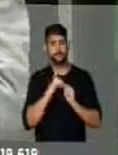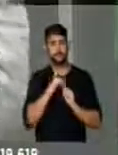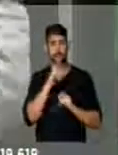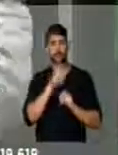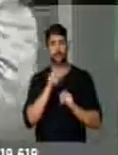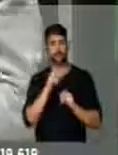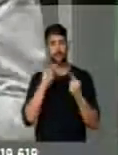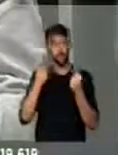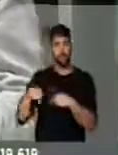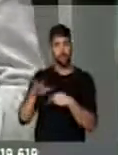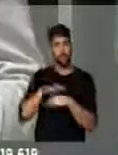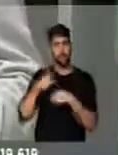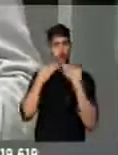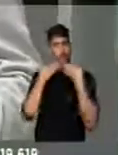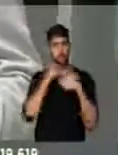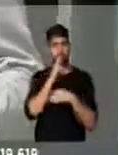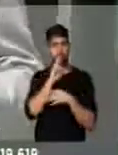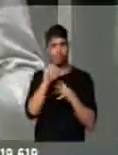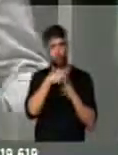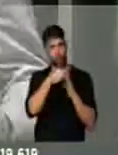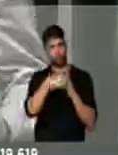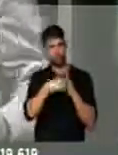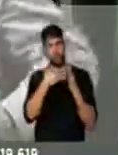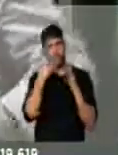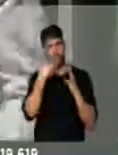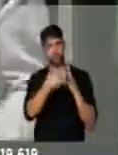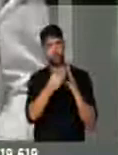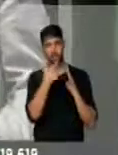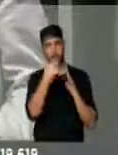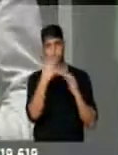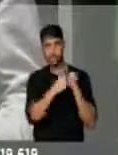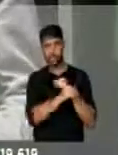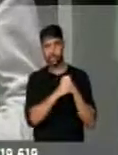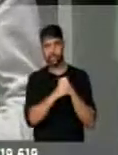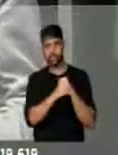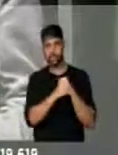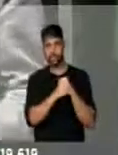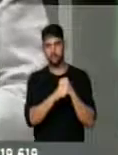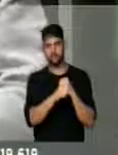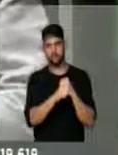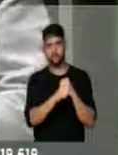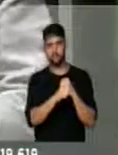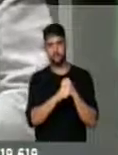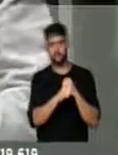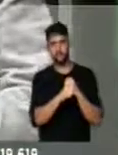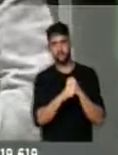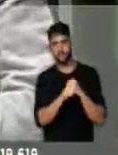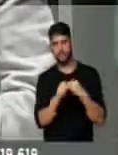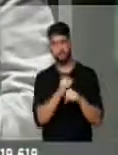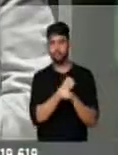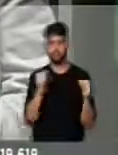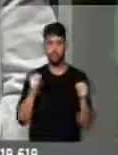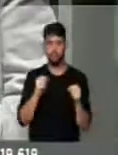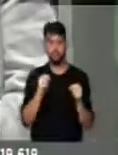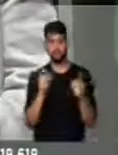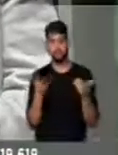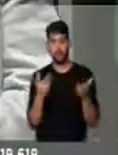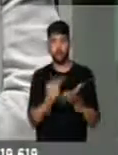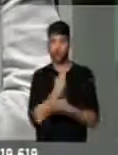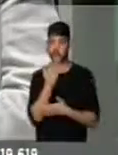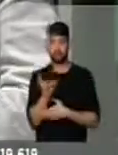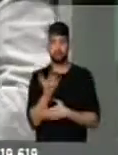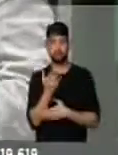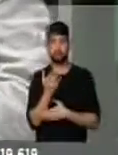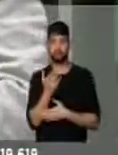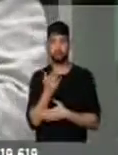que o governo mostre em quatro meses o que eles não mostraram em 13 anos é impraticável e é impossível.